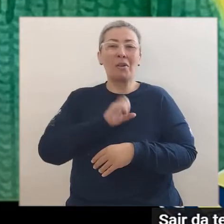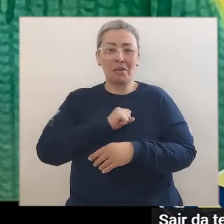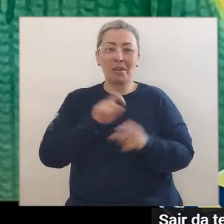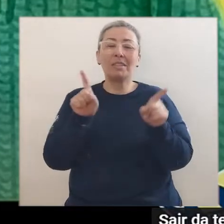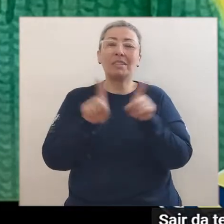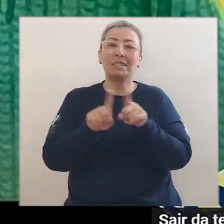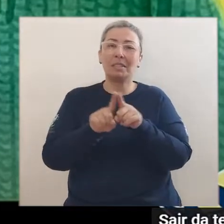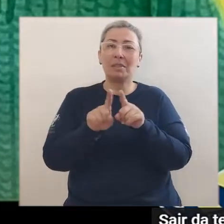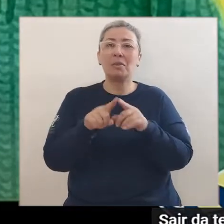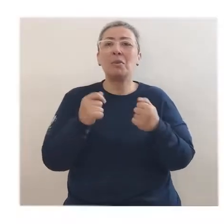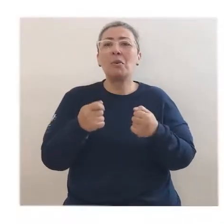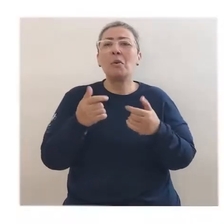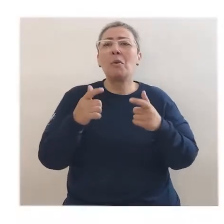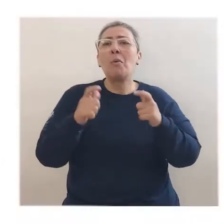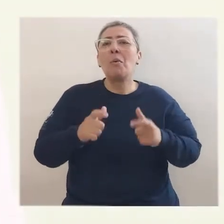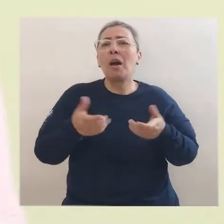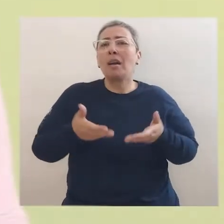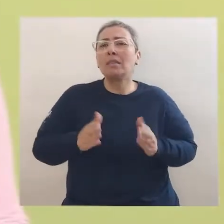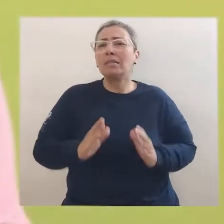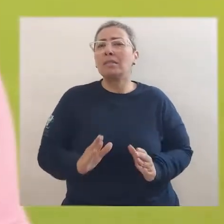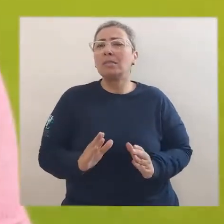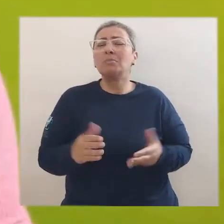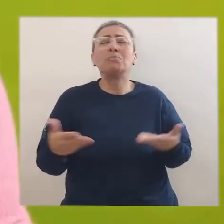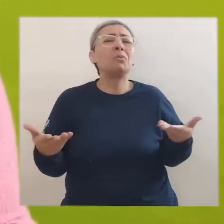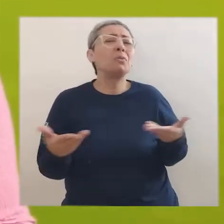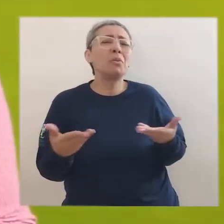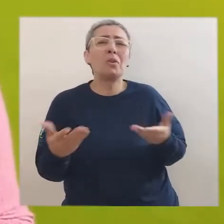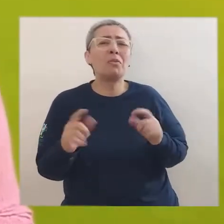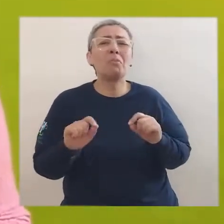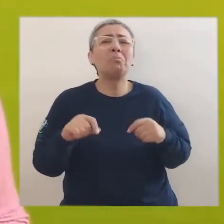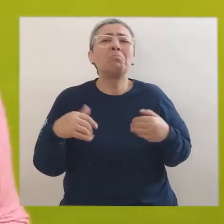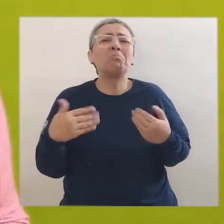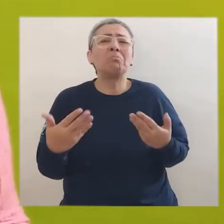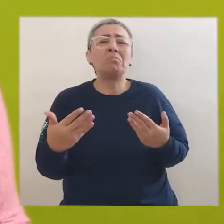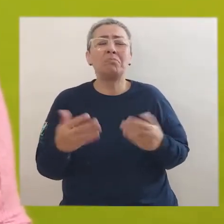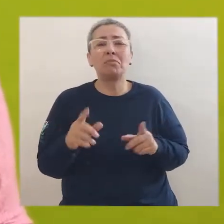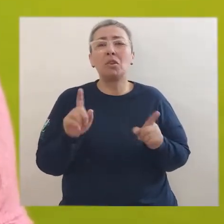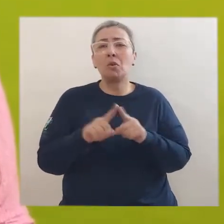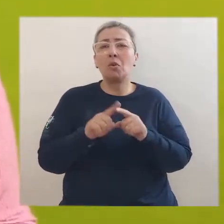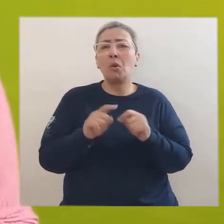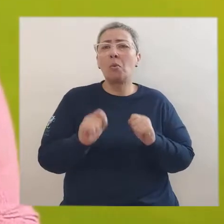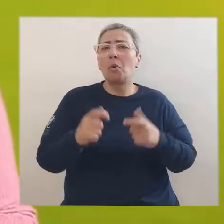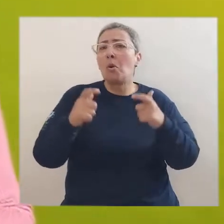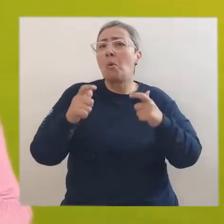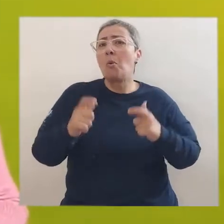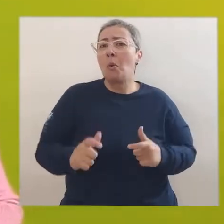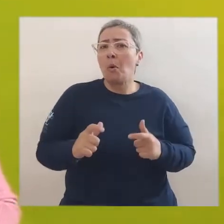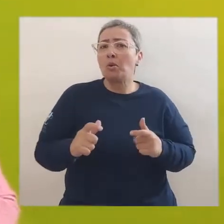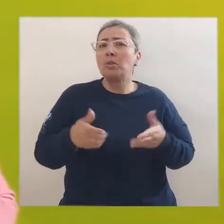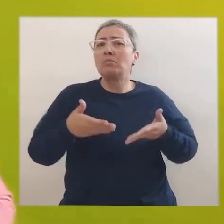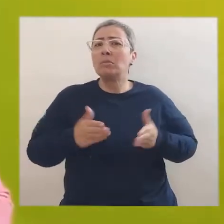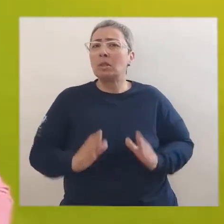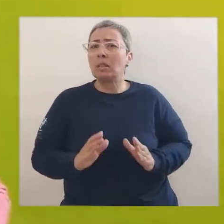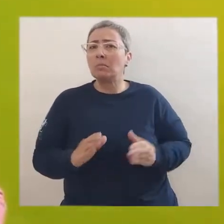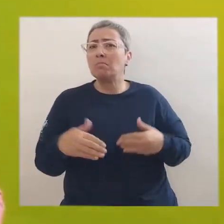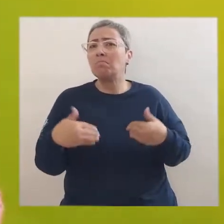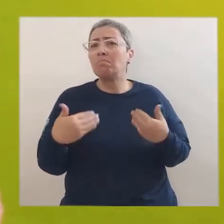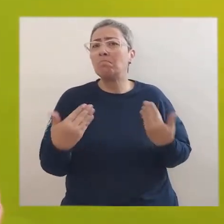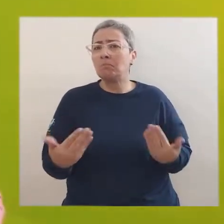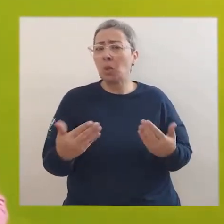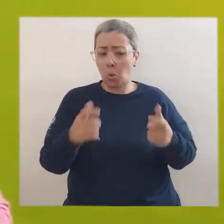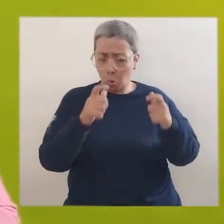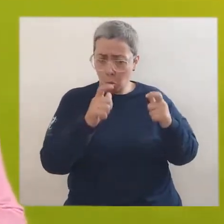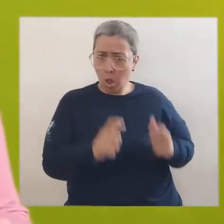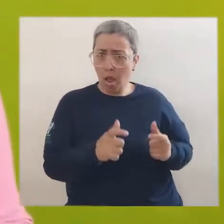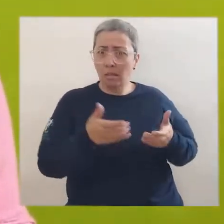those before us. Where are you from? De onde é que você veio? De onde é que você veio?